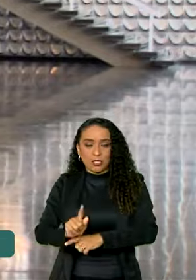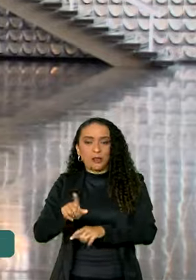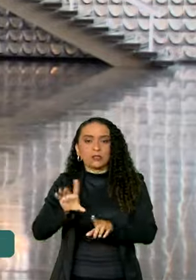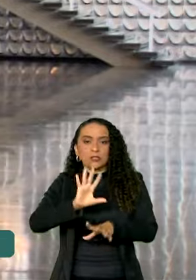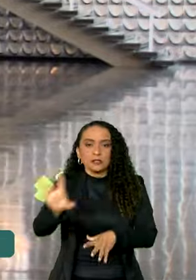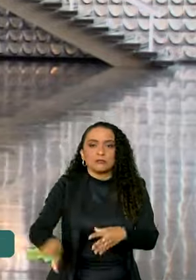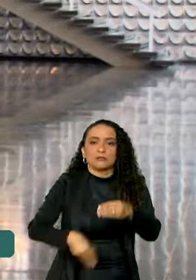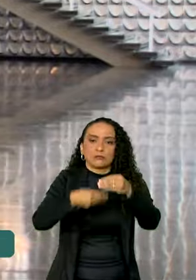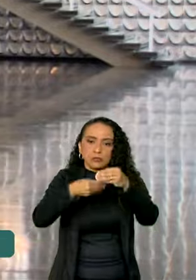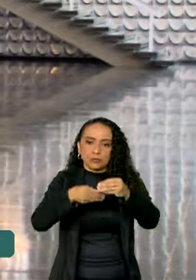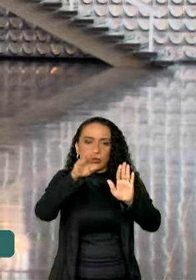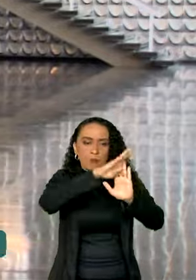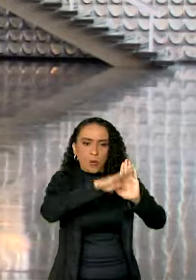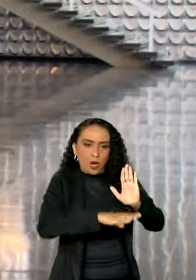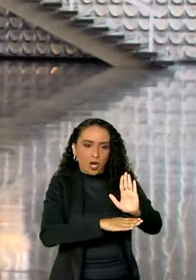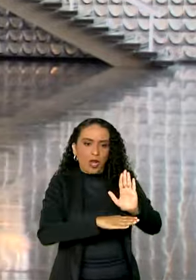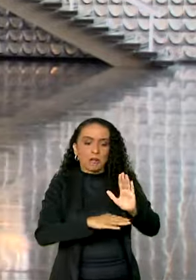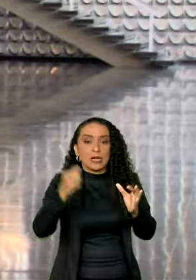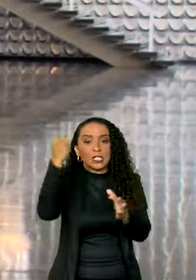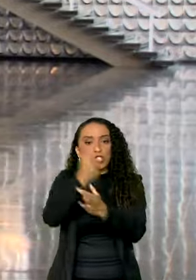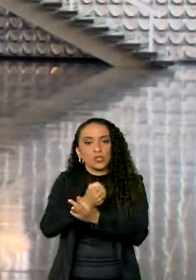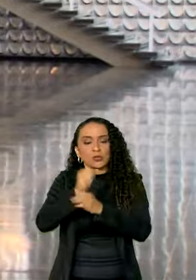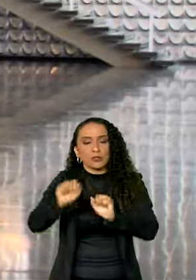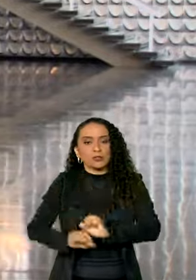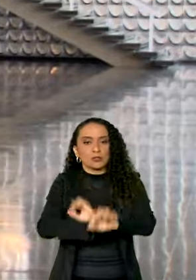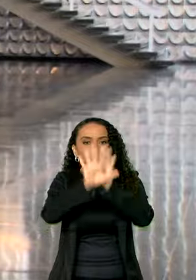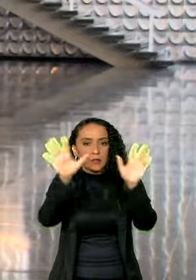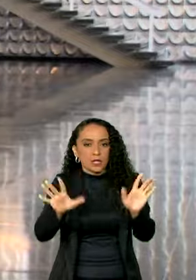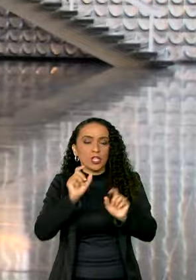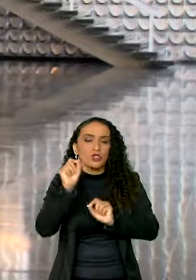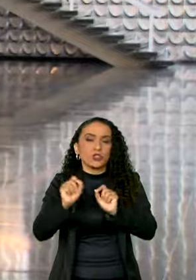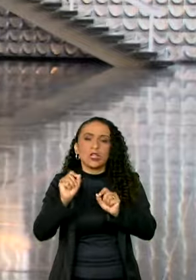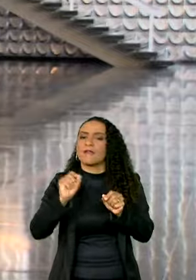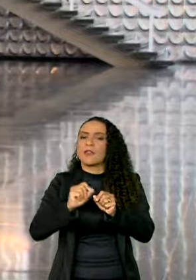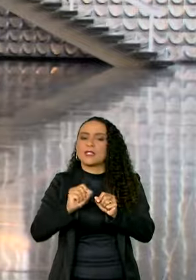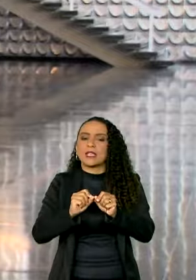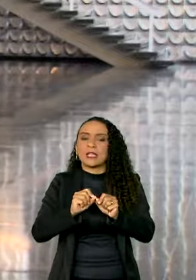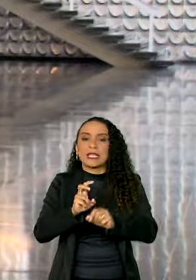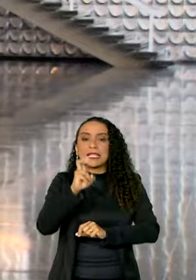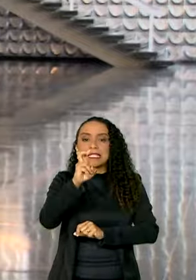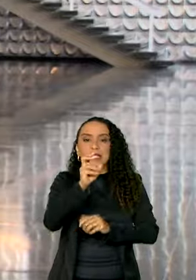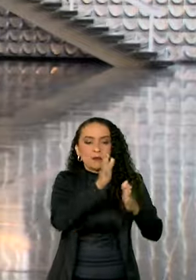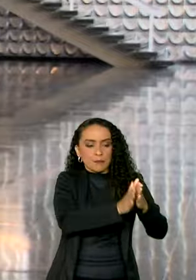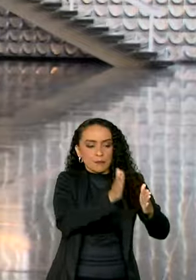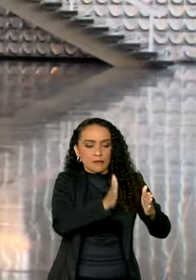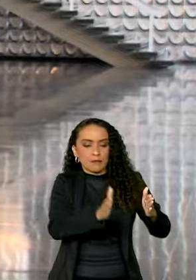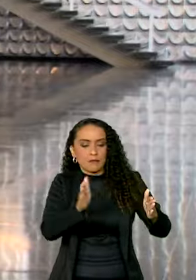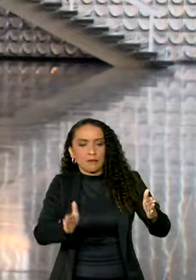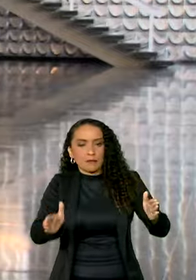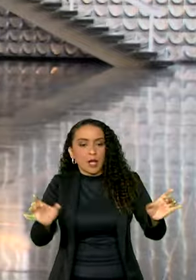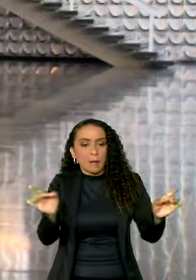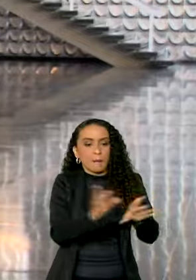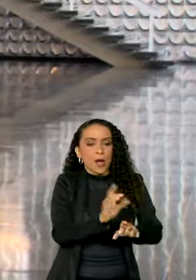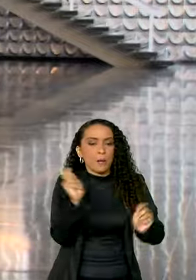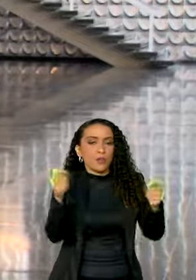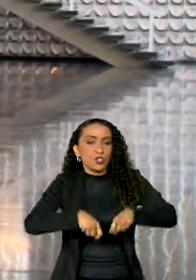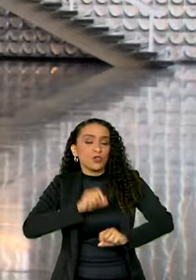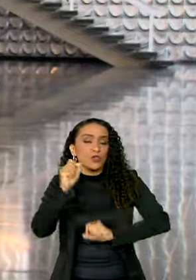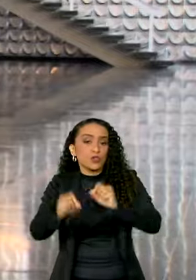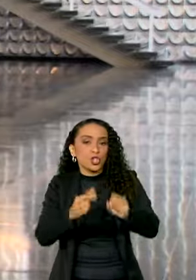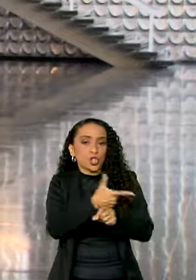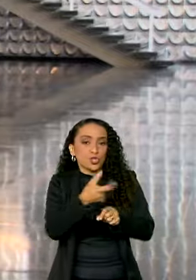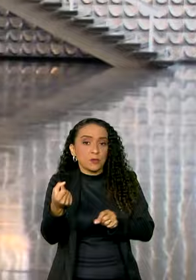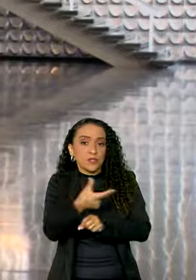implementação do programa Segurança Transparente será feita em cinco etapas, com conclusão prevista para